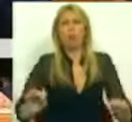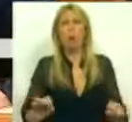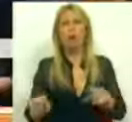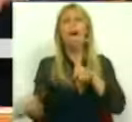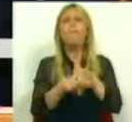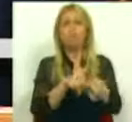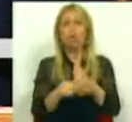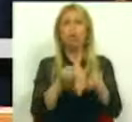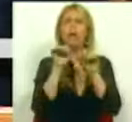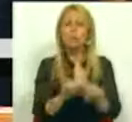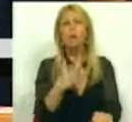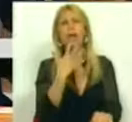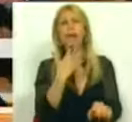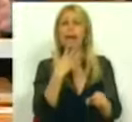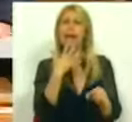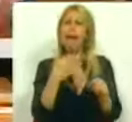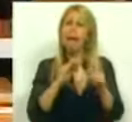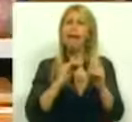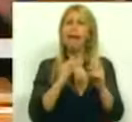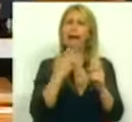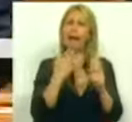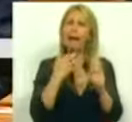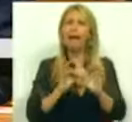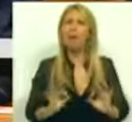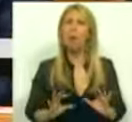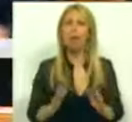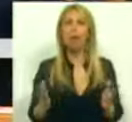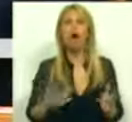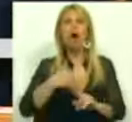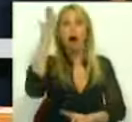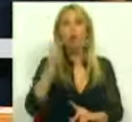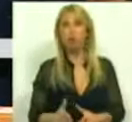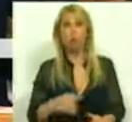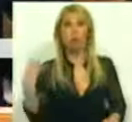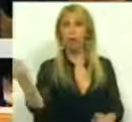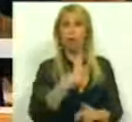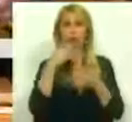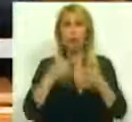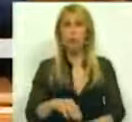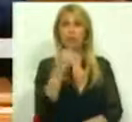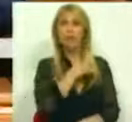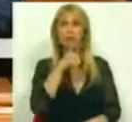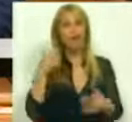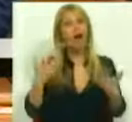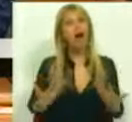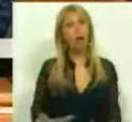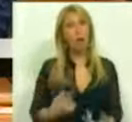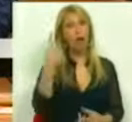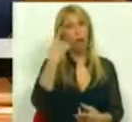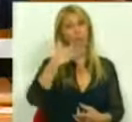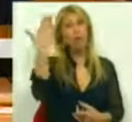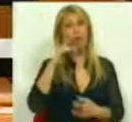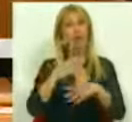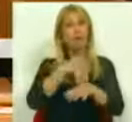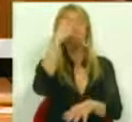rigor, que a austeridade é para todos, que os sacrifícios de agora são, para um dia mais